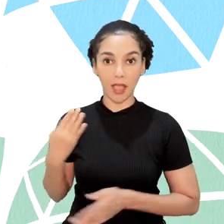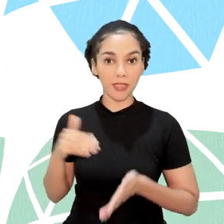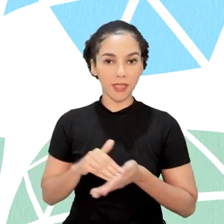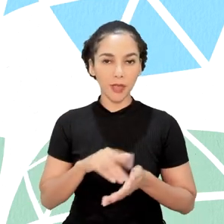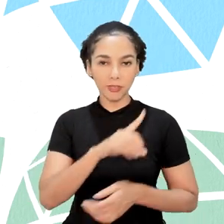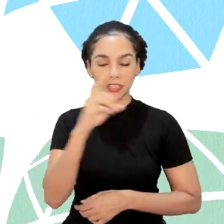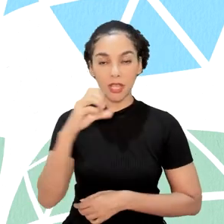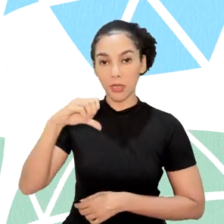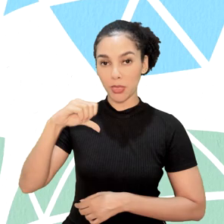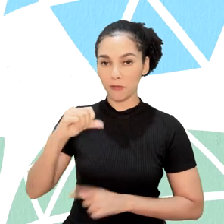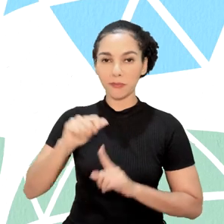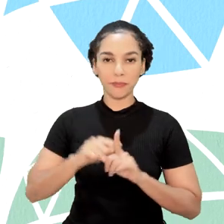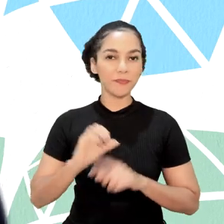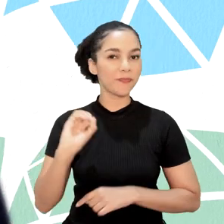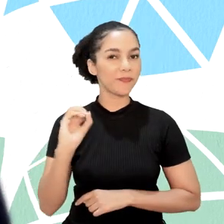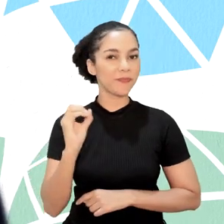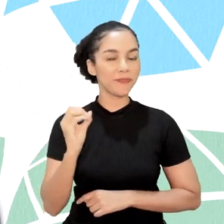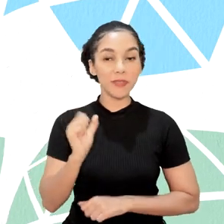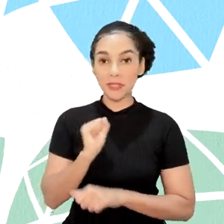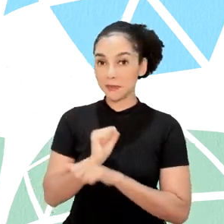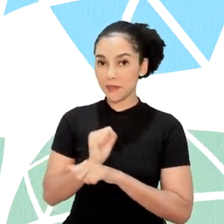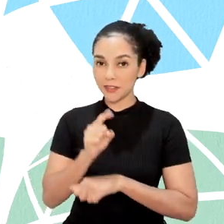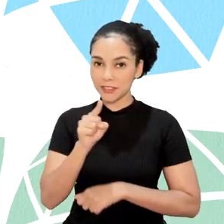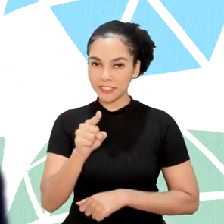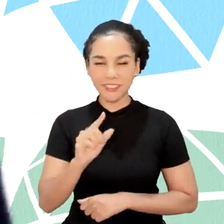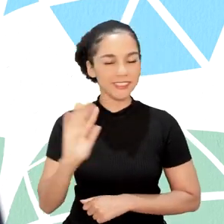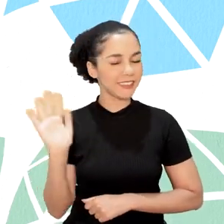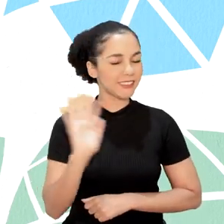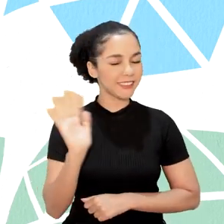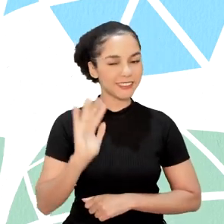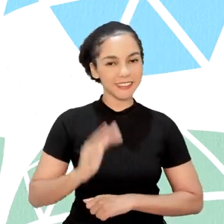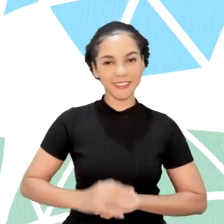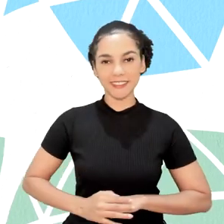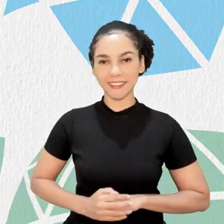9 de outubro. A gente se fala, tchau!